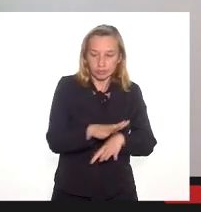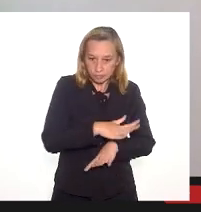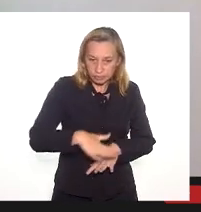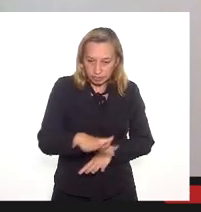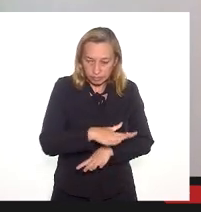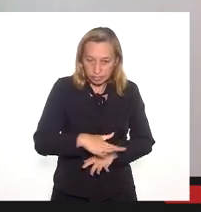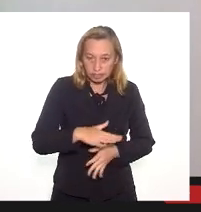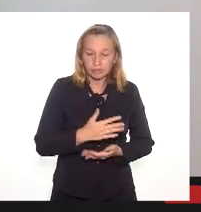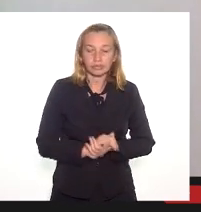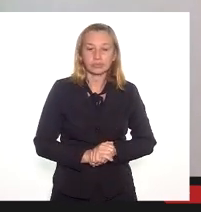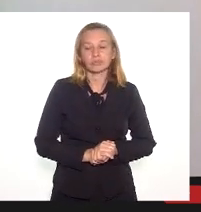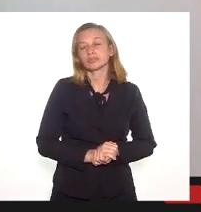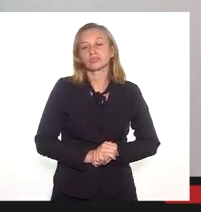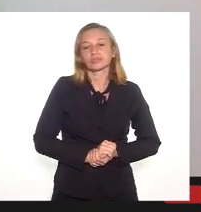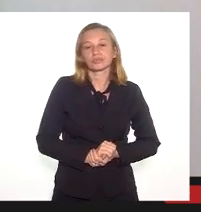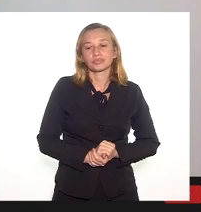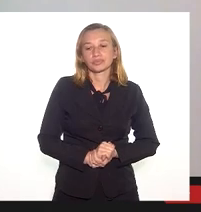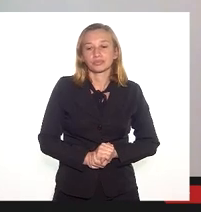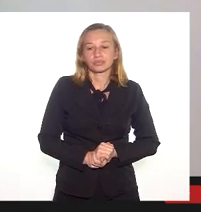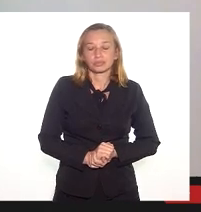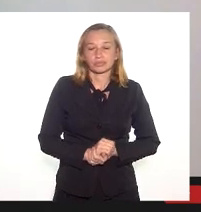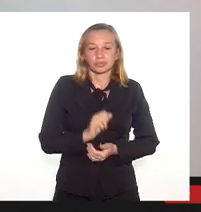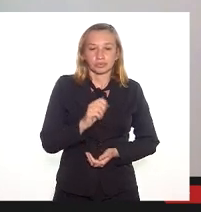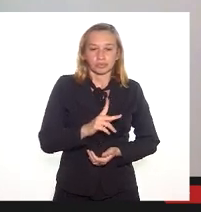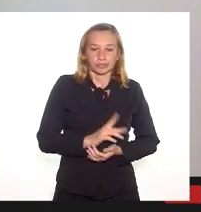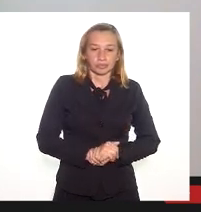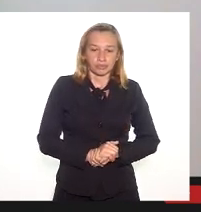O licenciamento tem que ser realizado na área, ok?